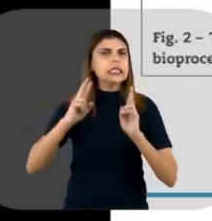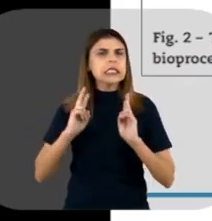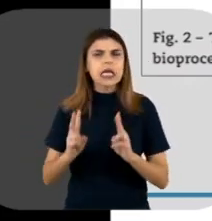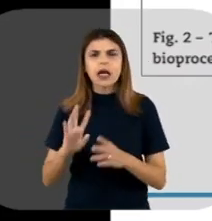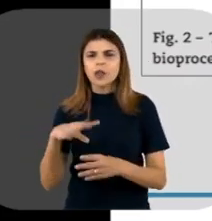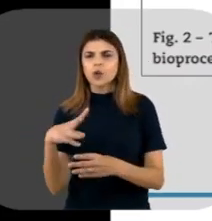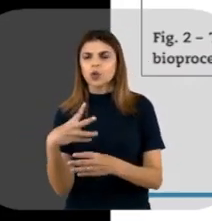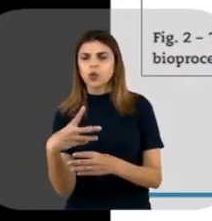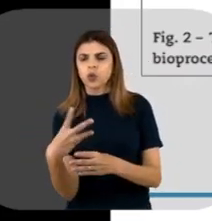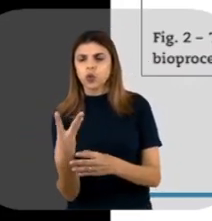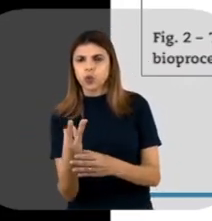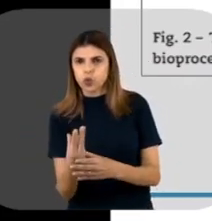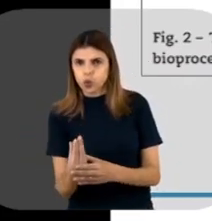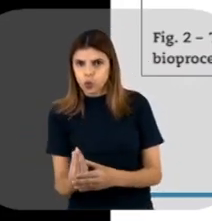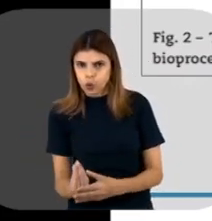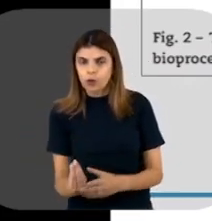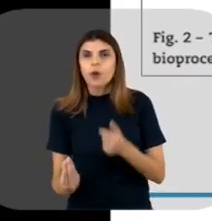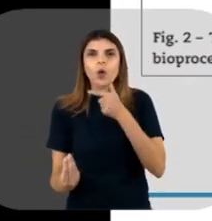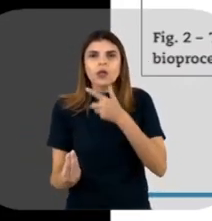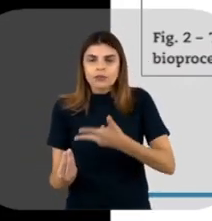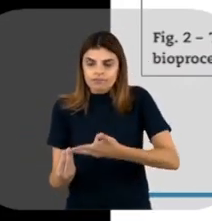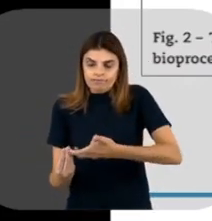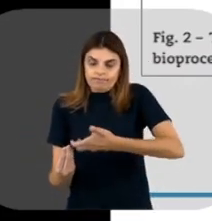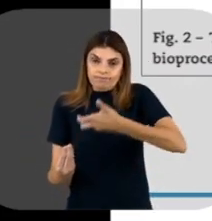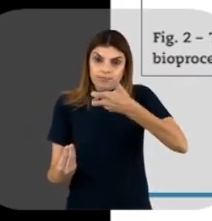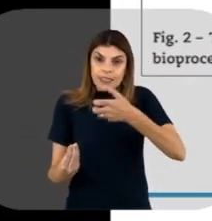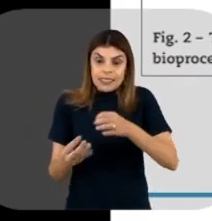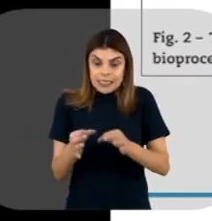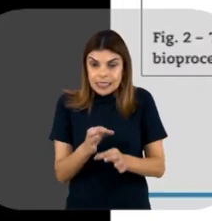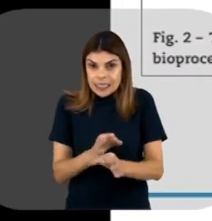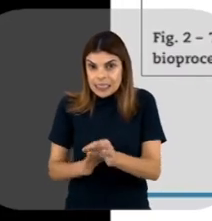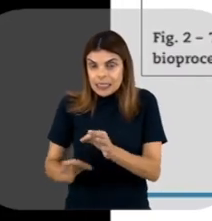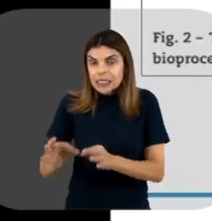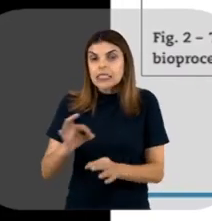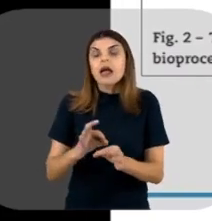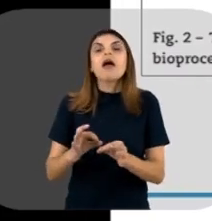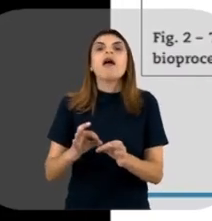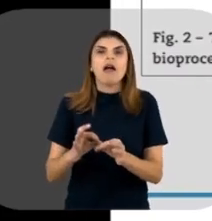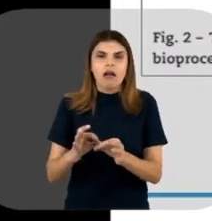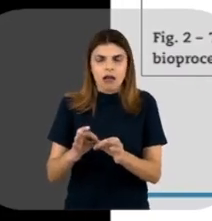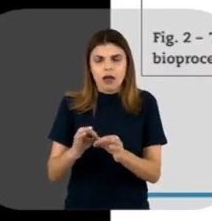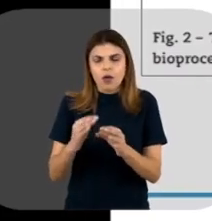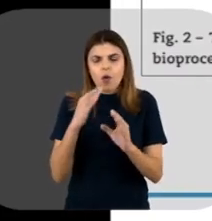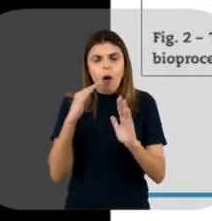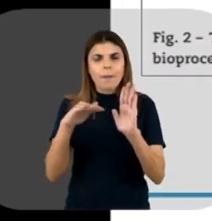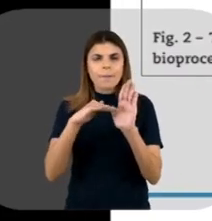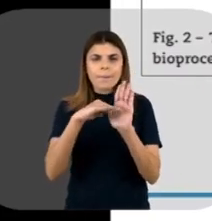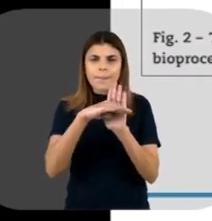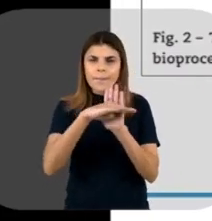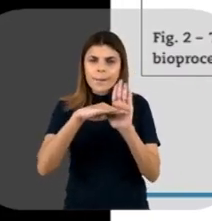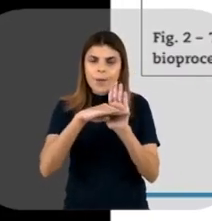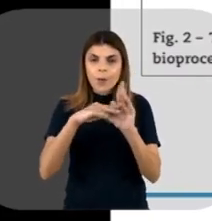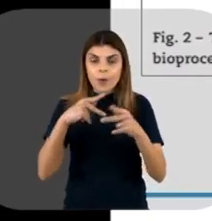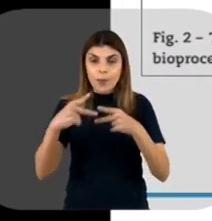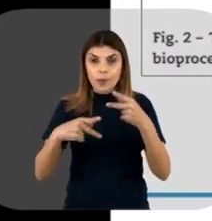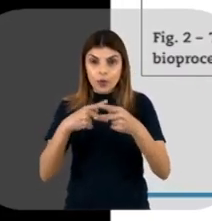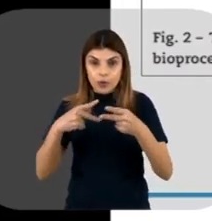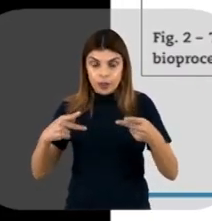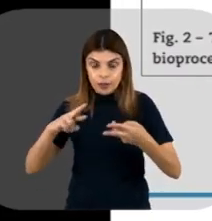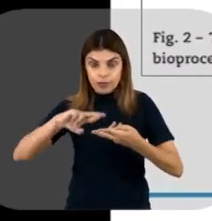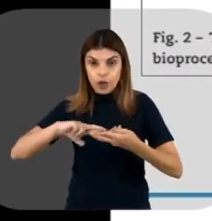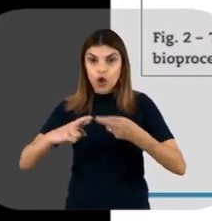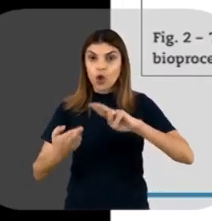Centrifugação ou filtração para obtenção das células ou do meio, né? Com a tua proteína